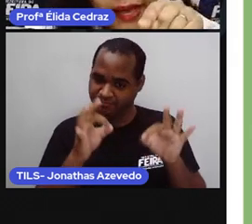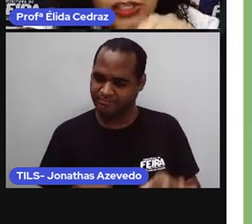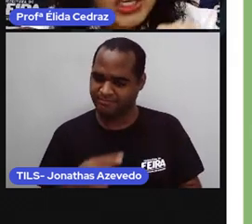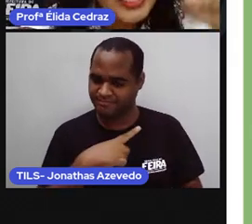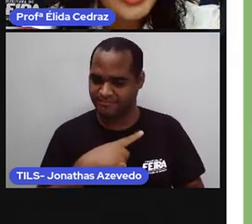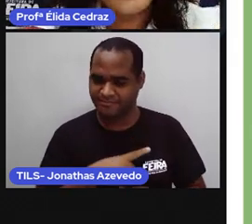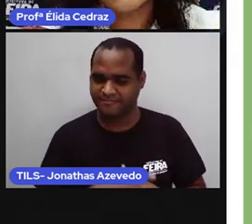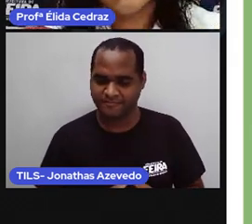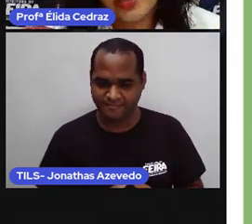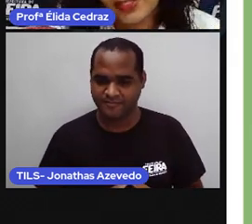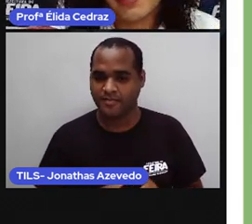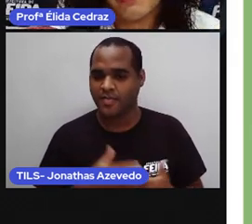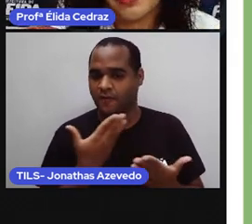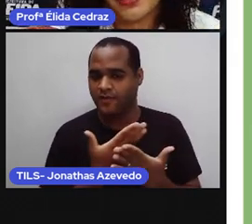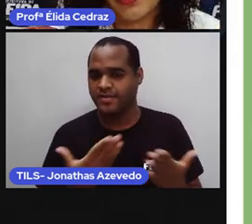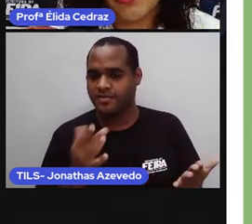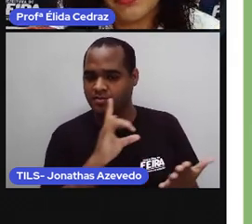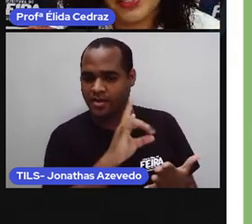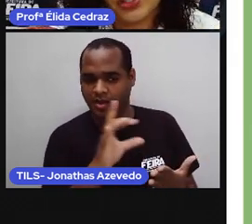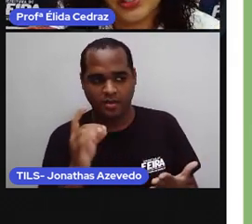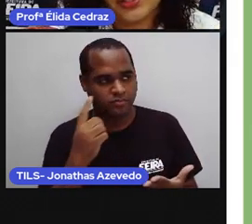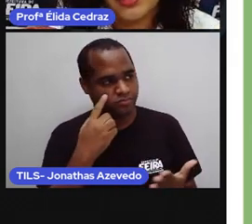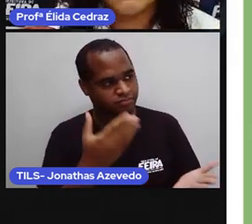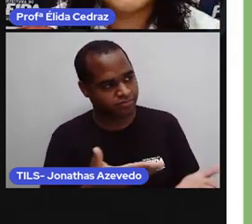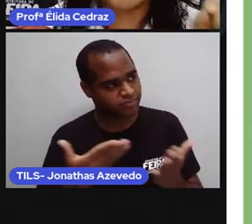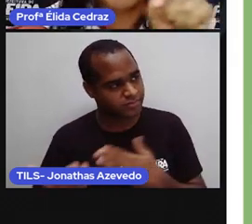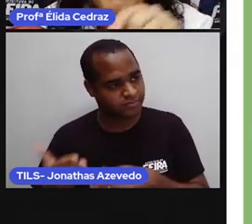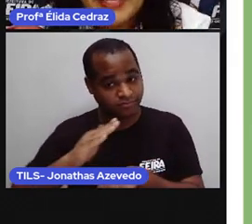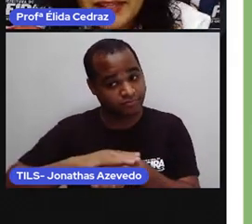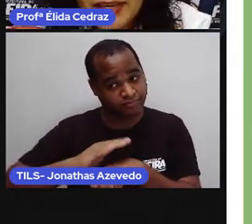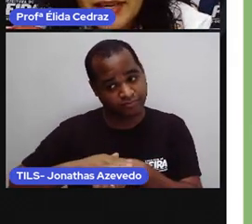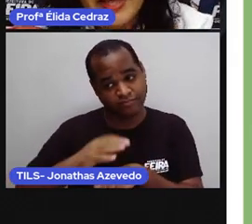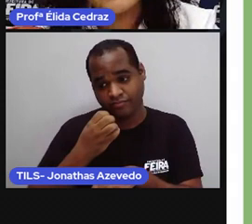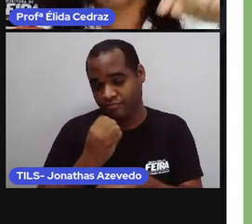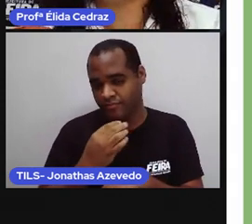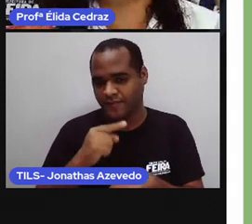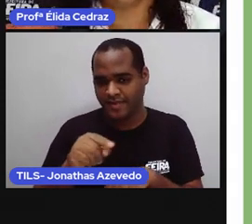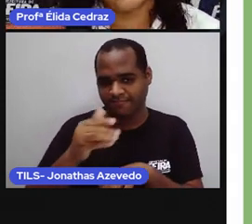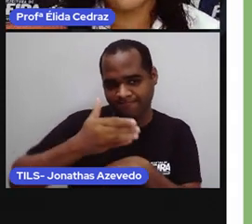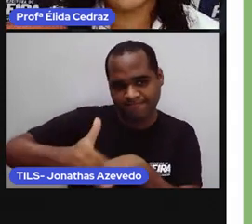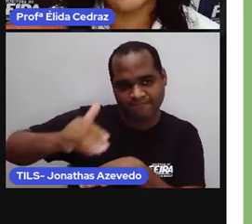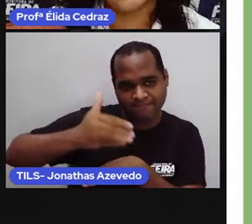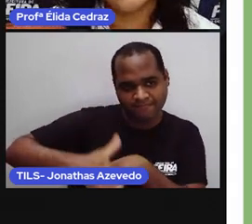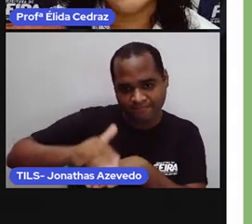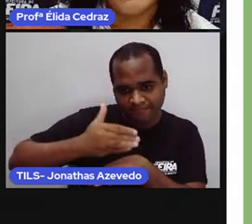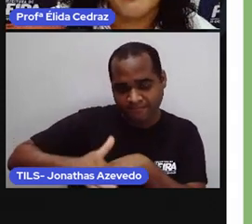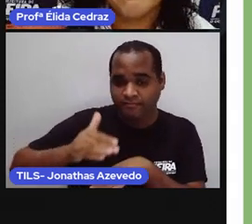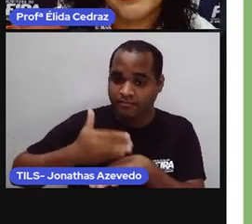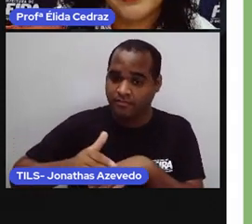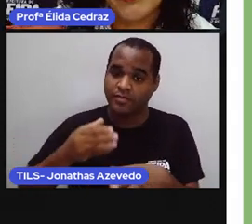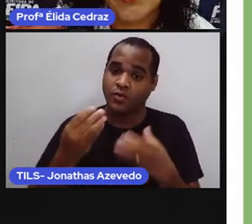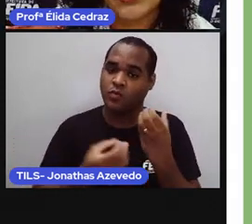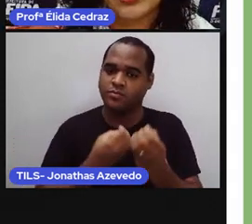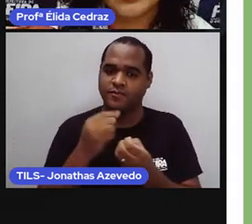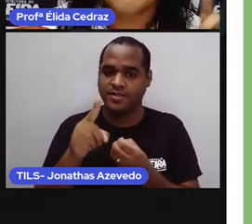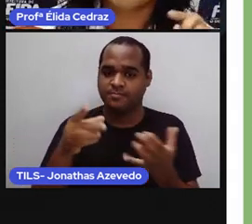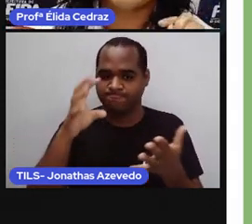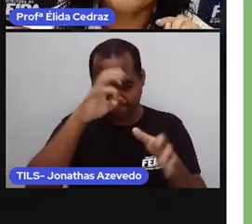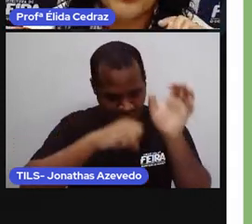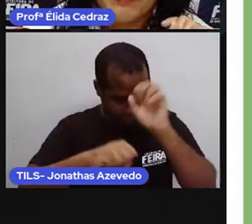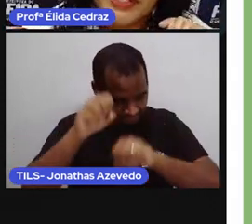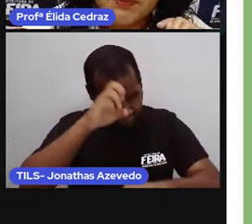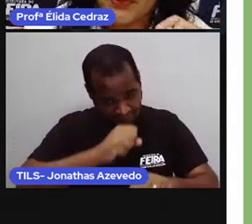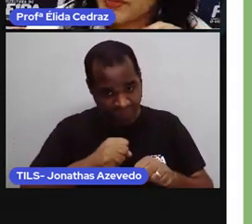atividade é onde você vai fazer o convite você vai treinar aquilo que a gente aprendeu hoje